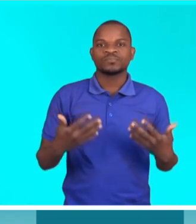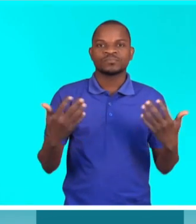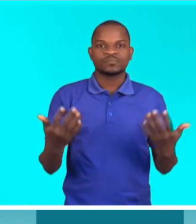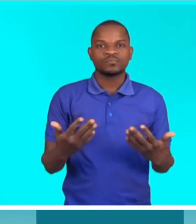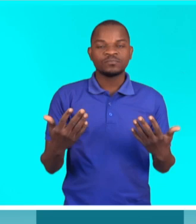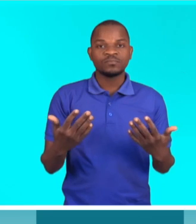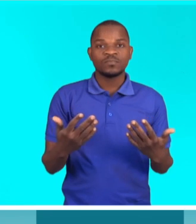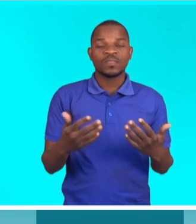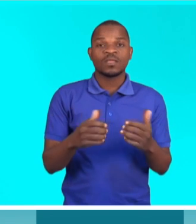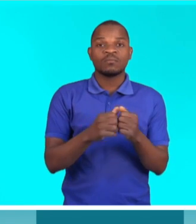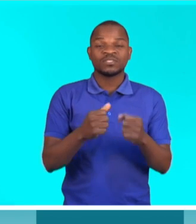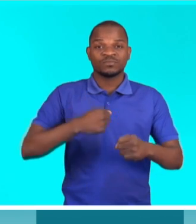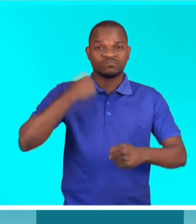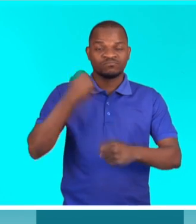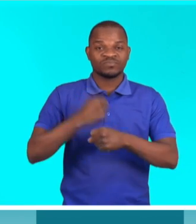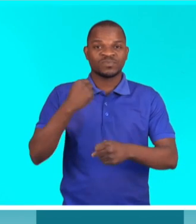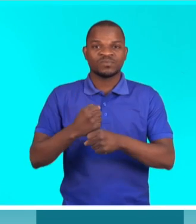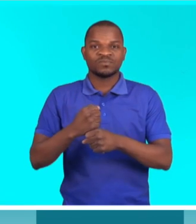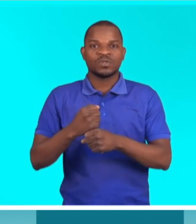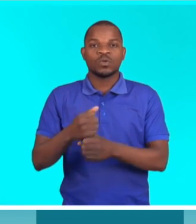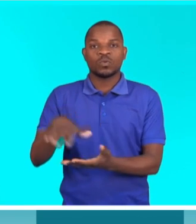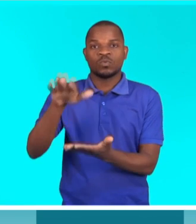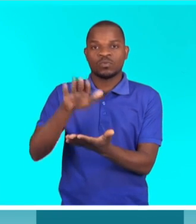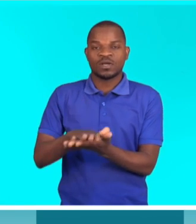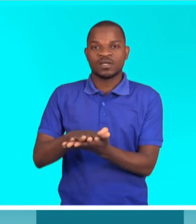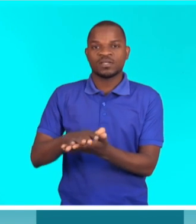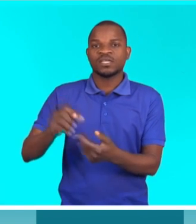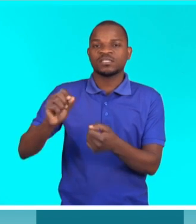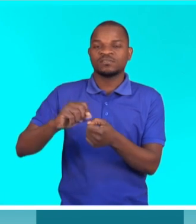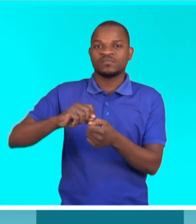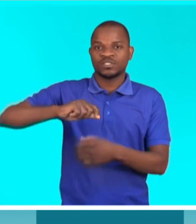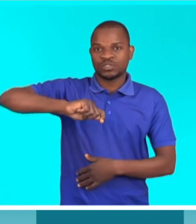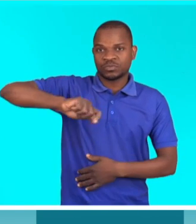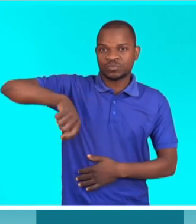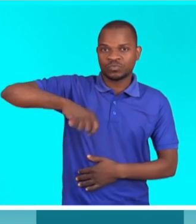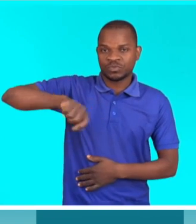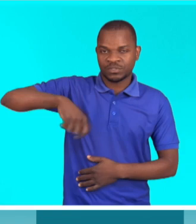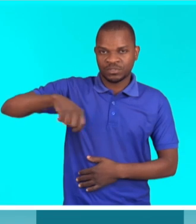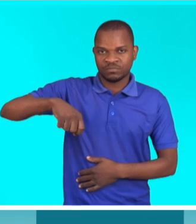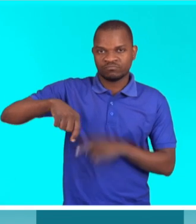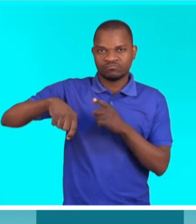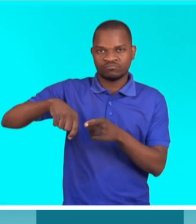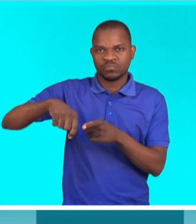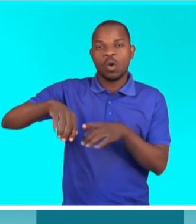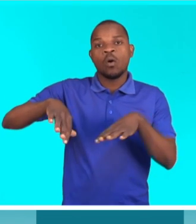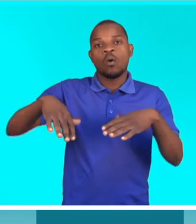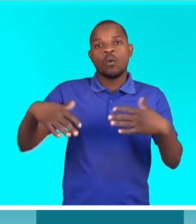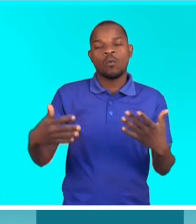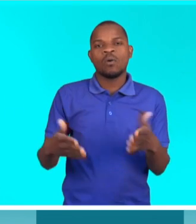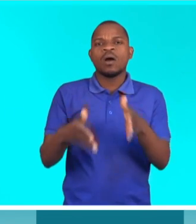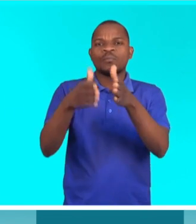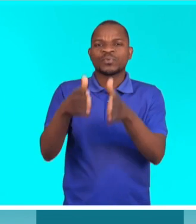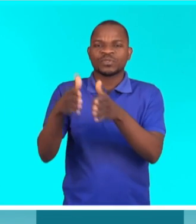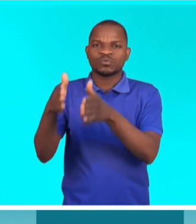Para trabalhar numa unidade de alimentação, vulgo cozinha, ou quem